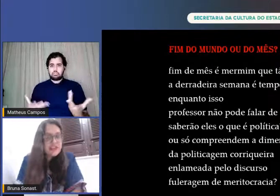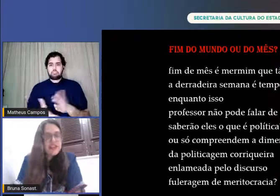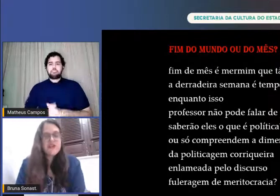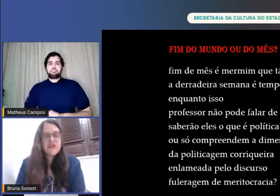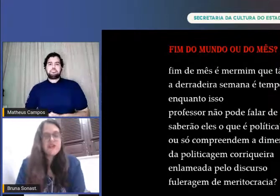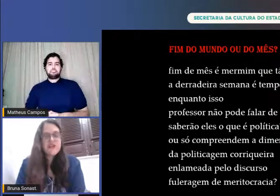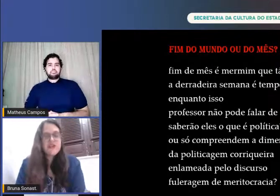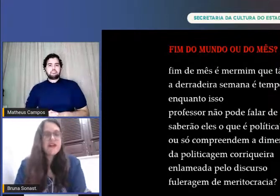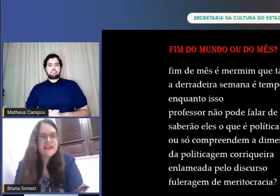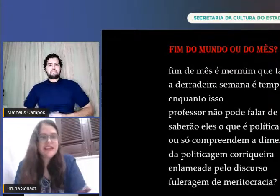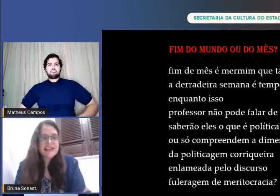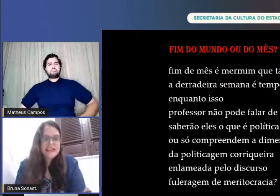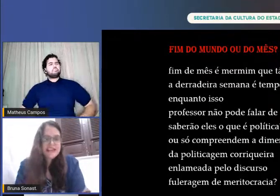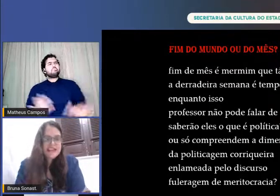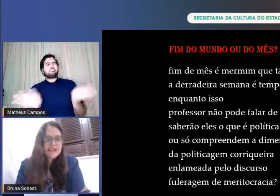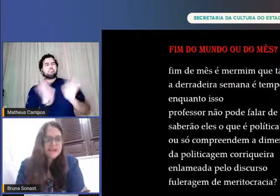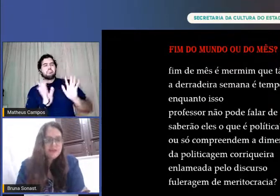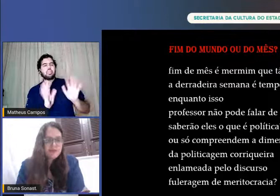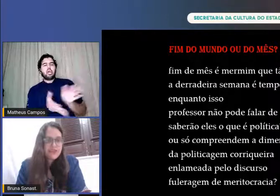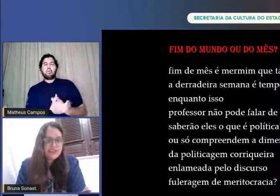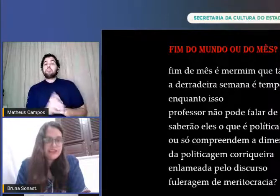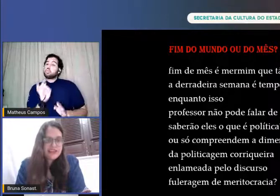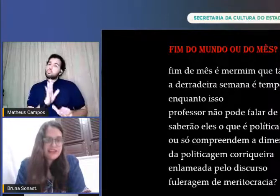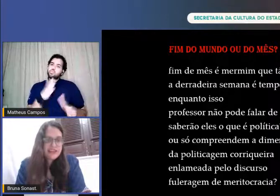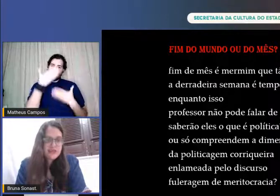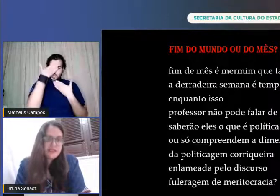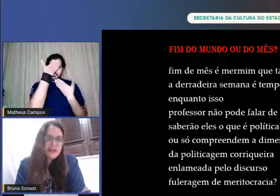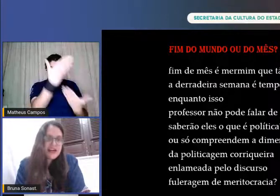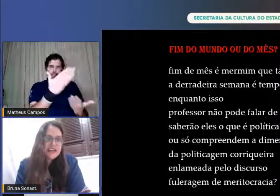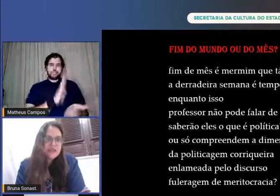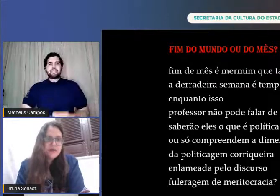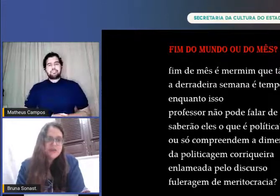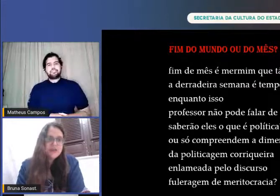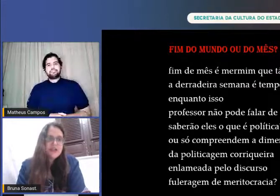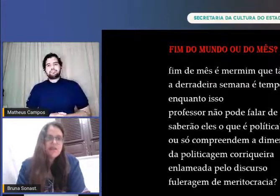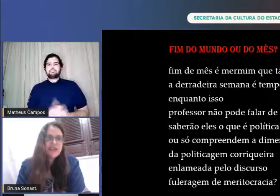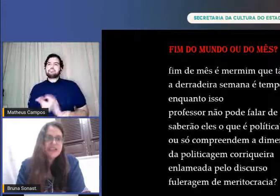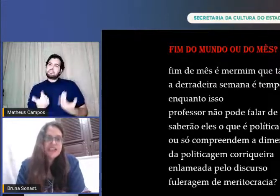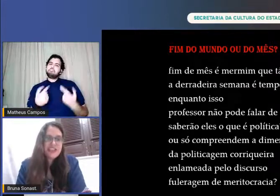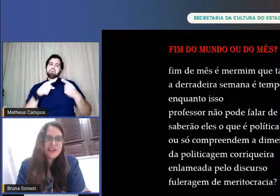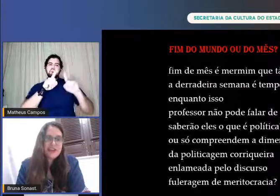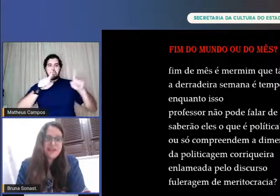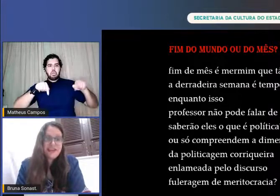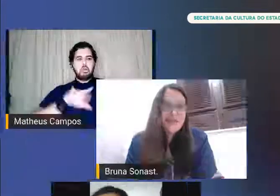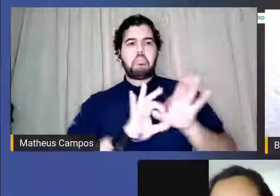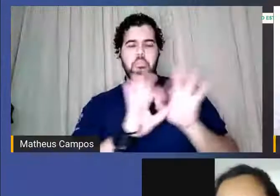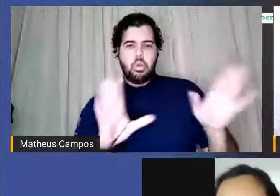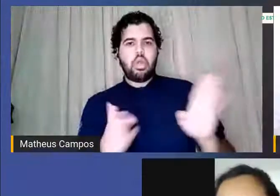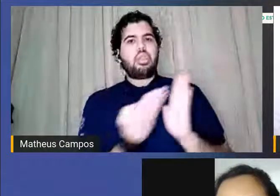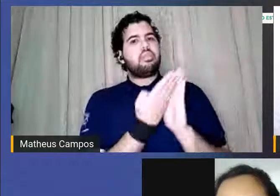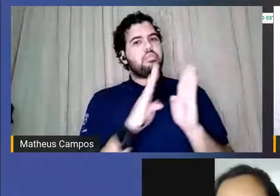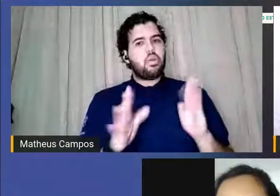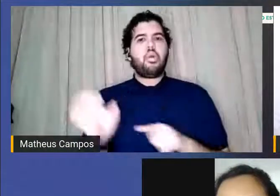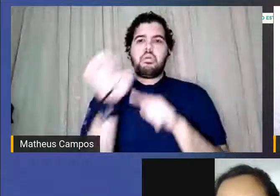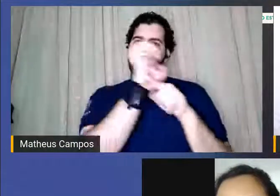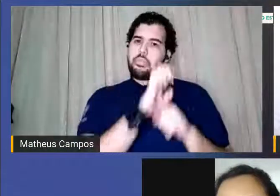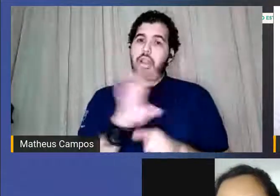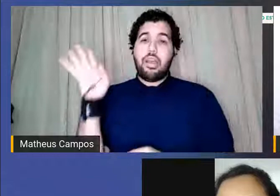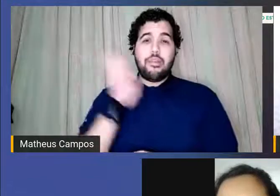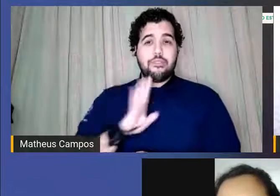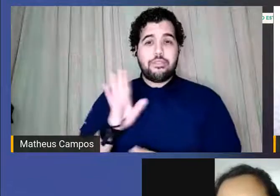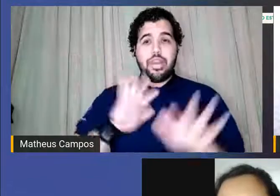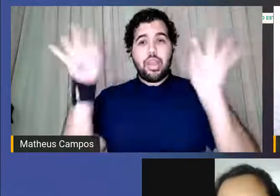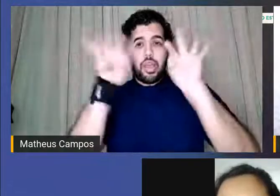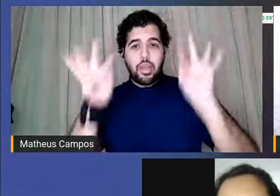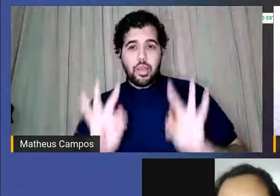não só queria agradecer né assim o espaço da biblioteca estadual fiquei muito feliz quando as meninas